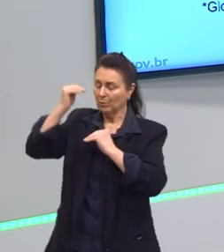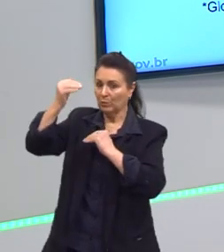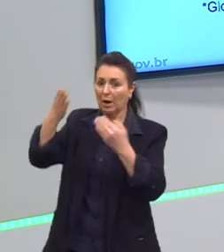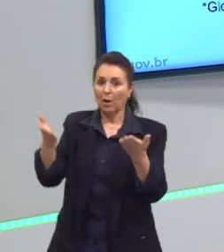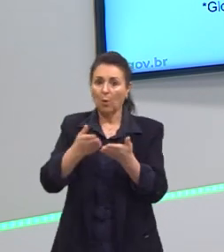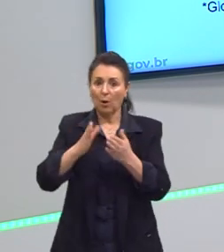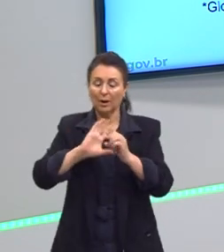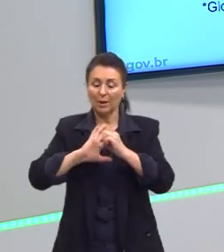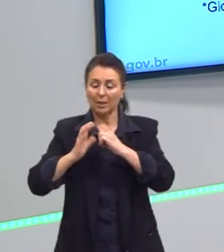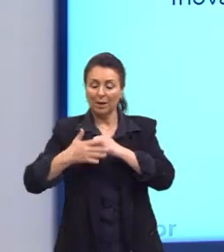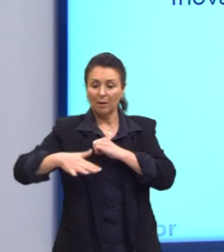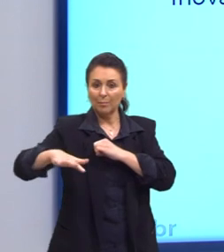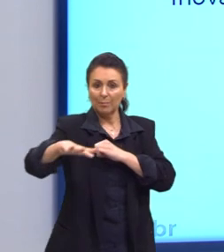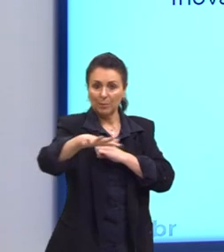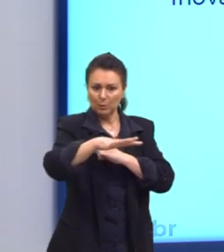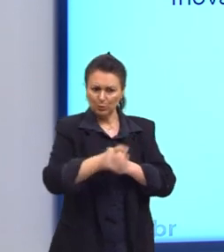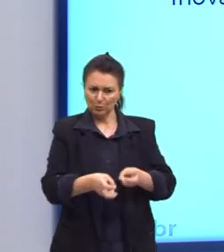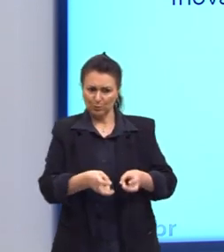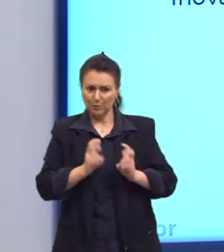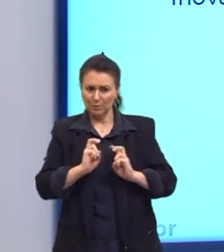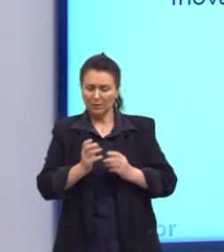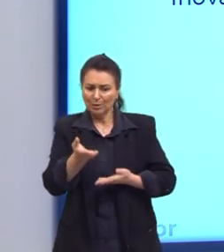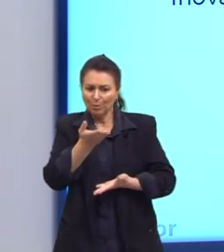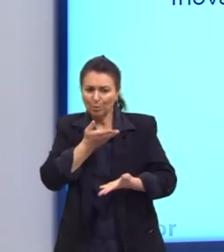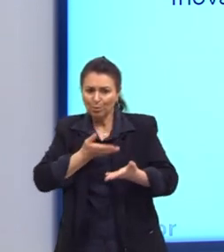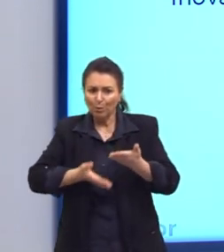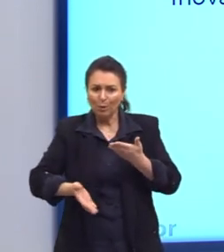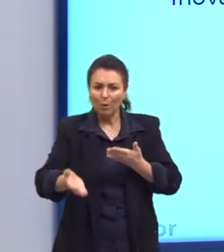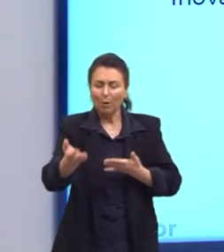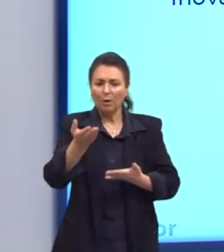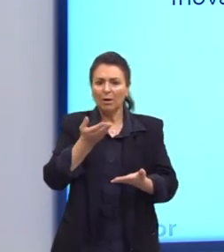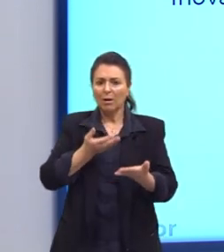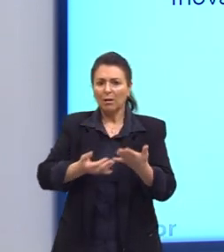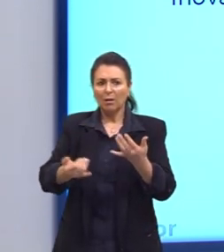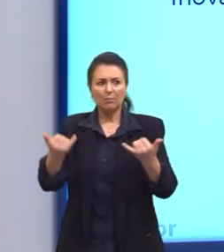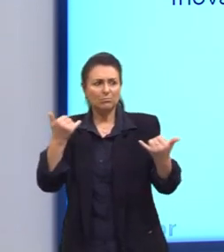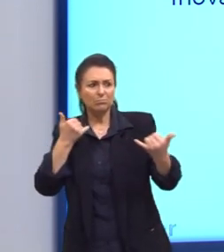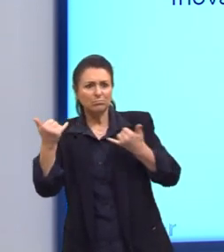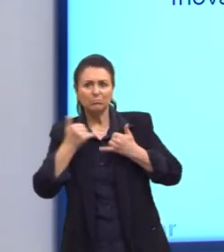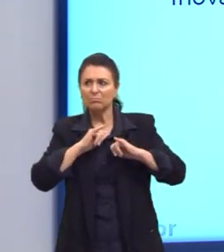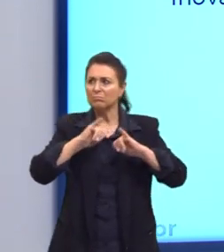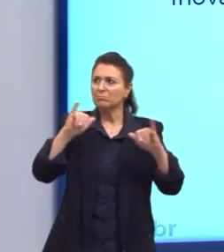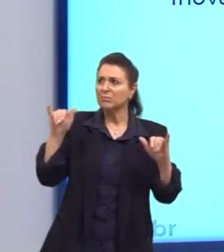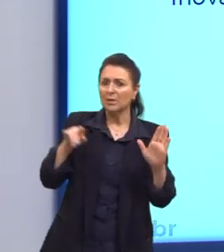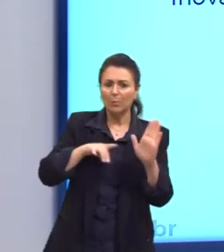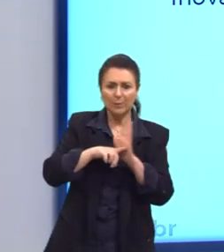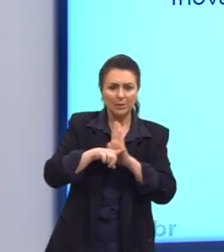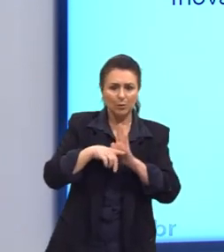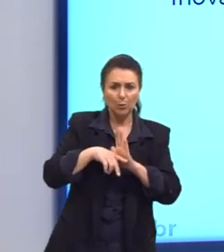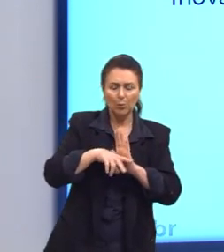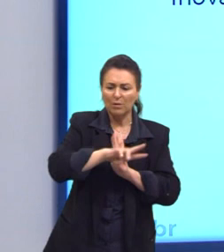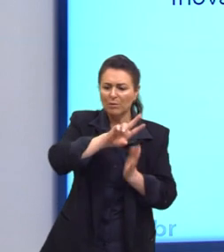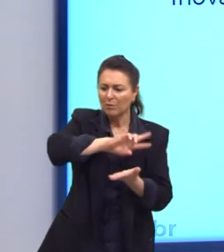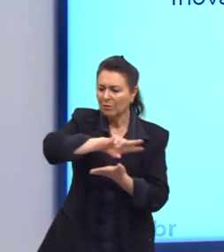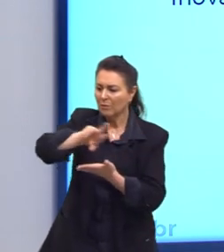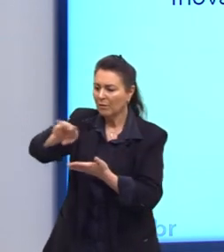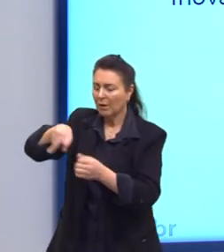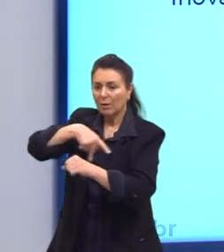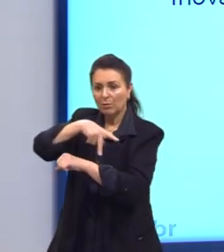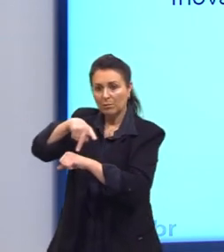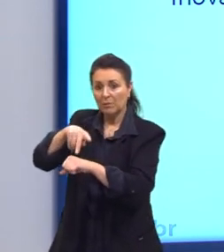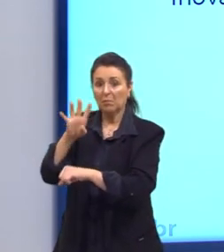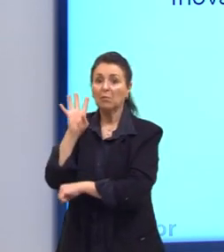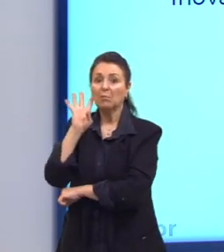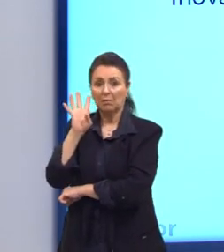esse avanço, essa troca de informações entre pesquisadores e todos os países. Isso foi legal.